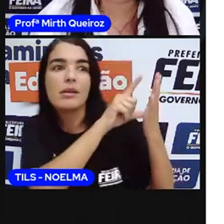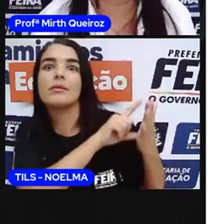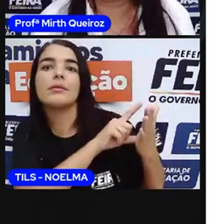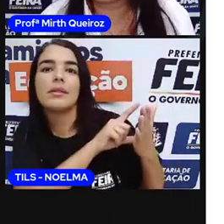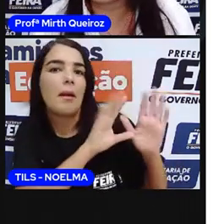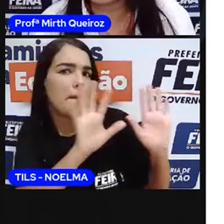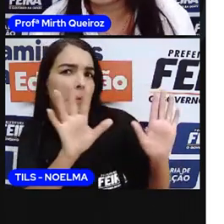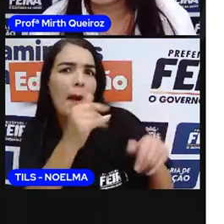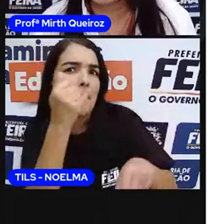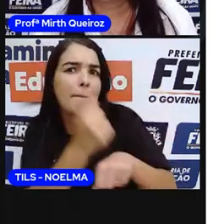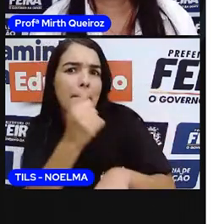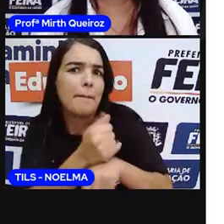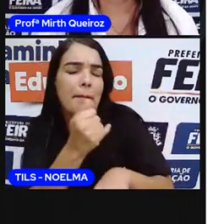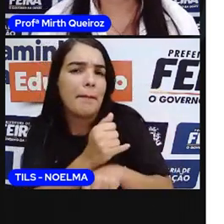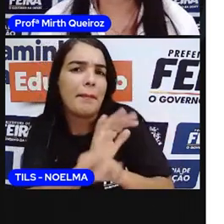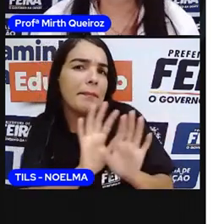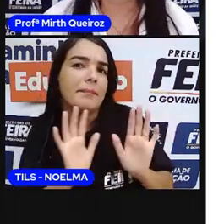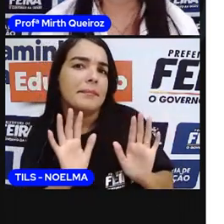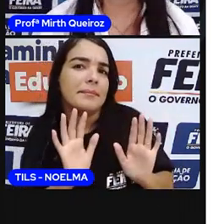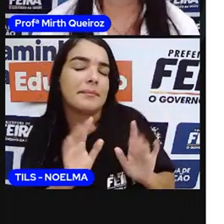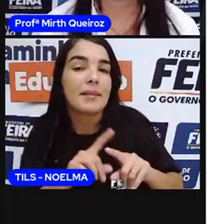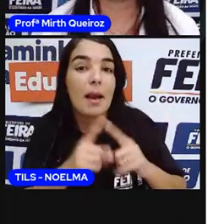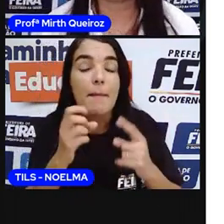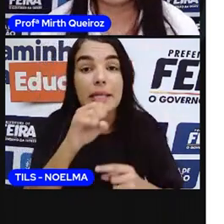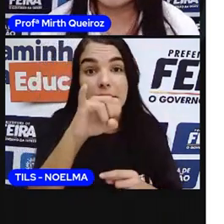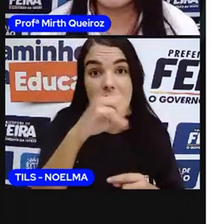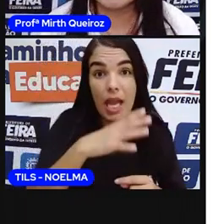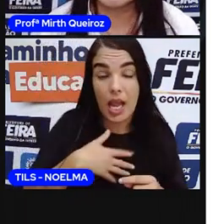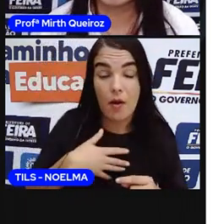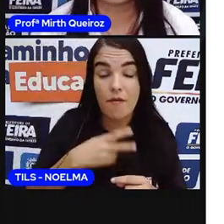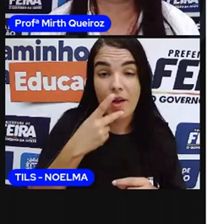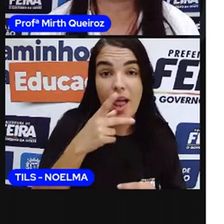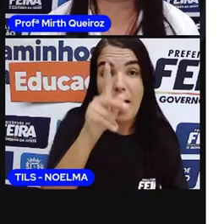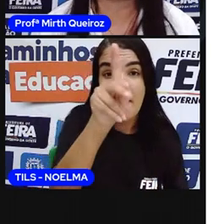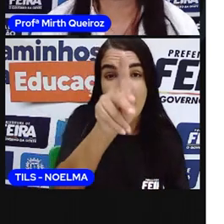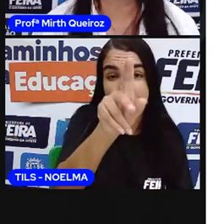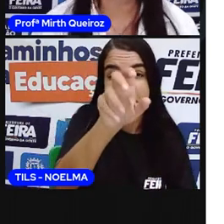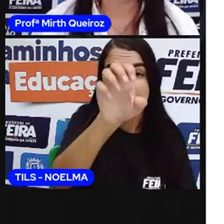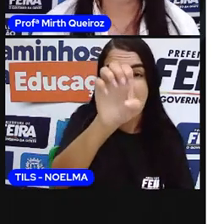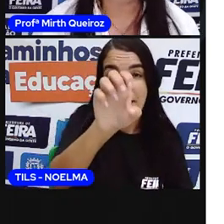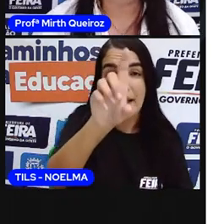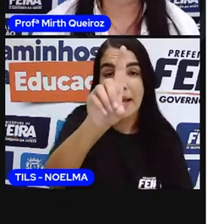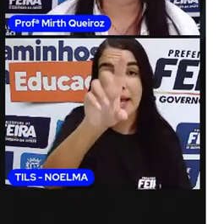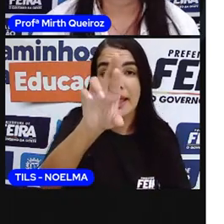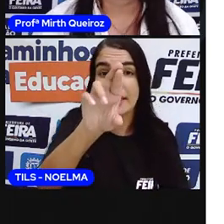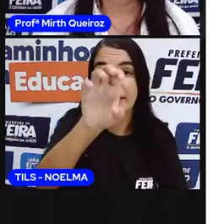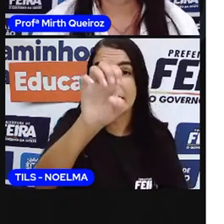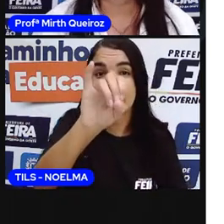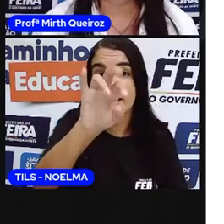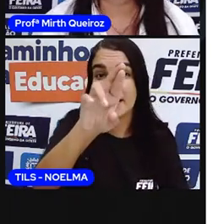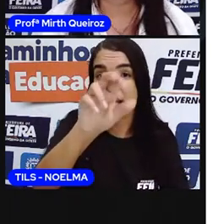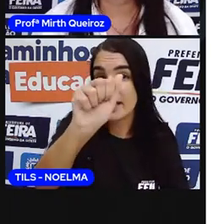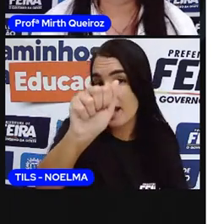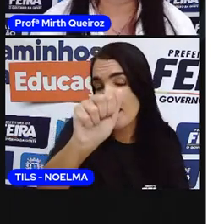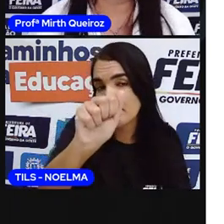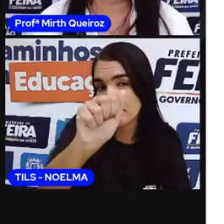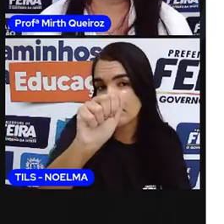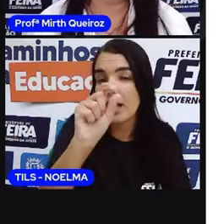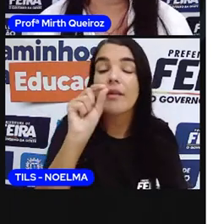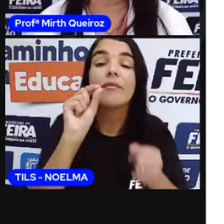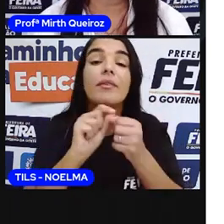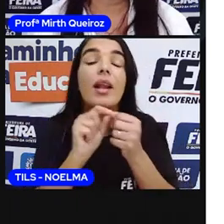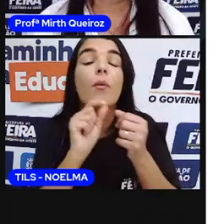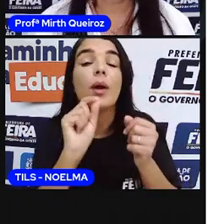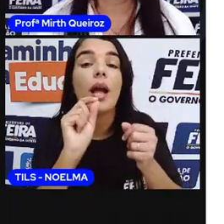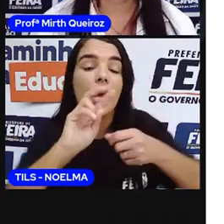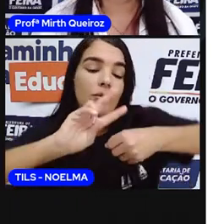pedra. Pedra é pedra. Mas, se eu falo para vocês pedreira, pedreira vem de que palavra? Pedreira vem de